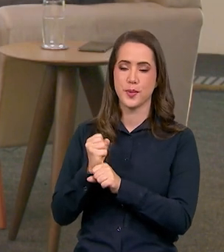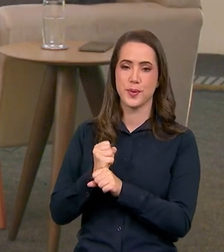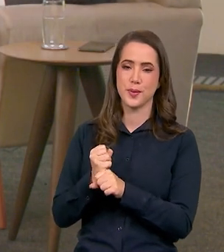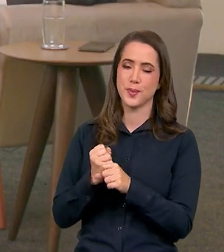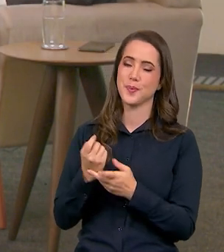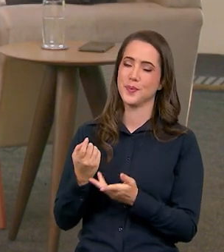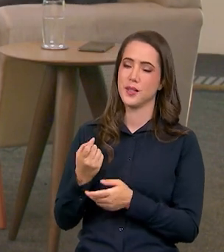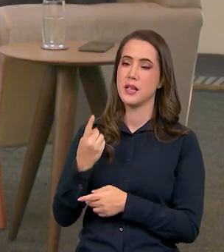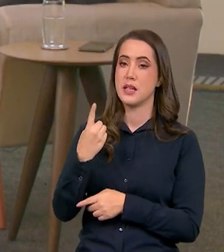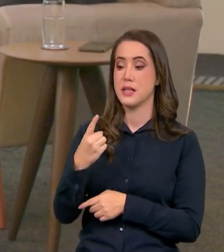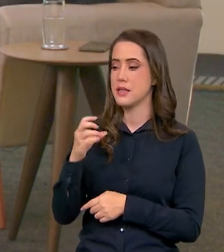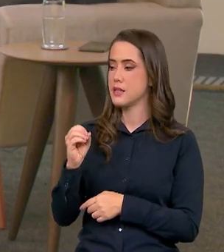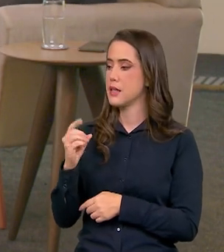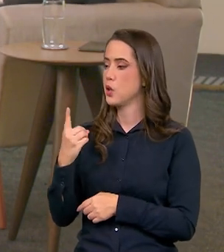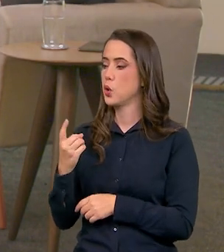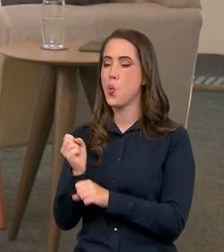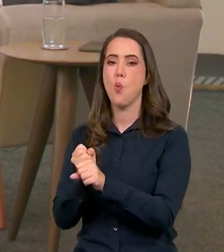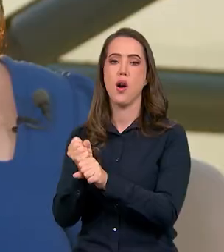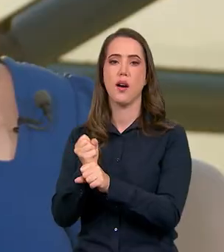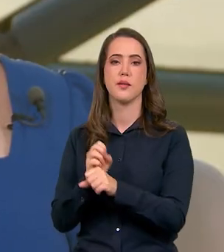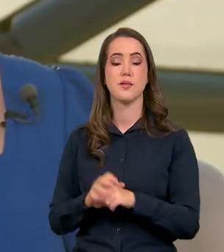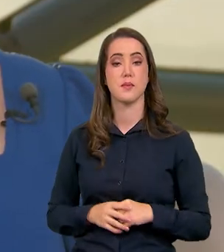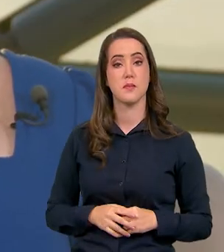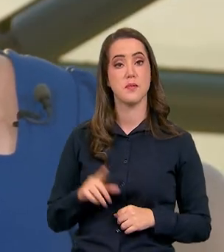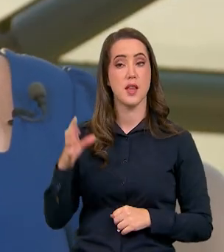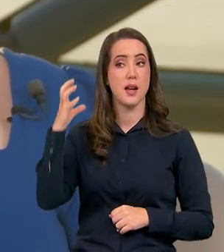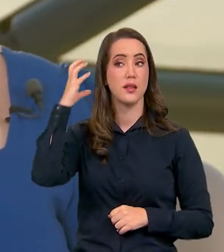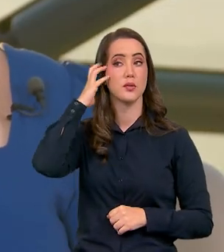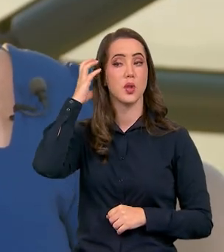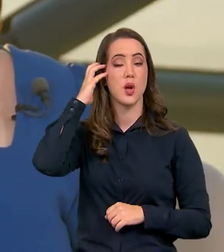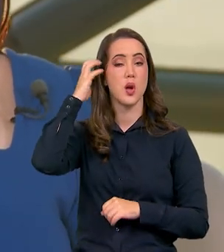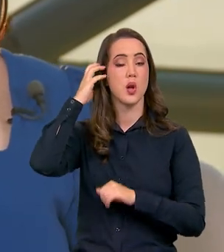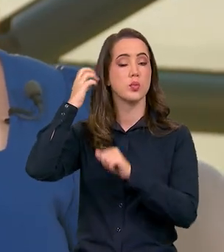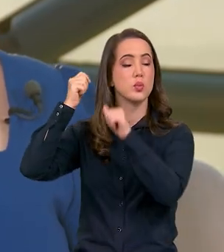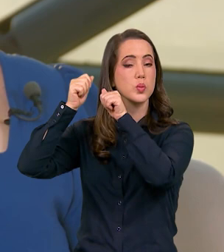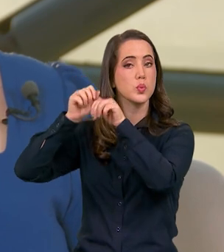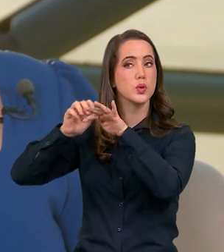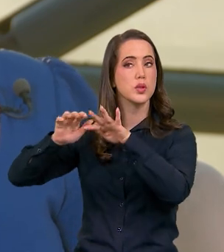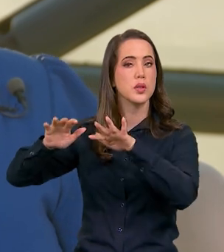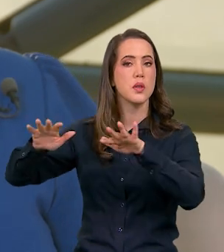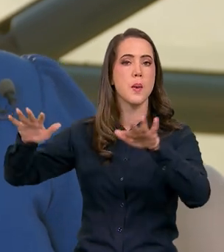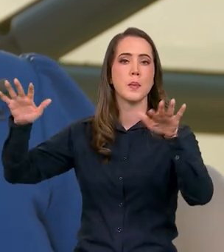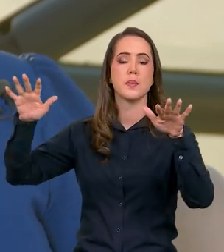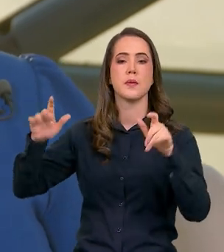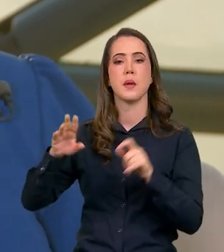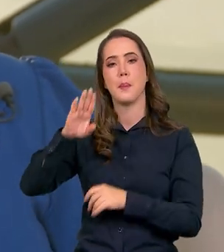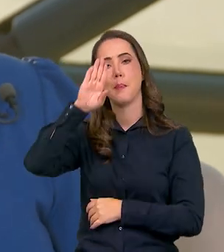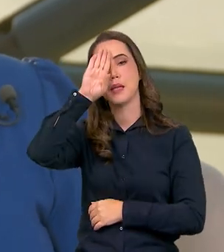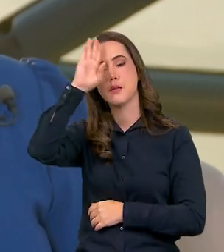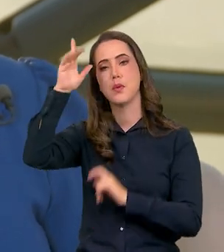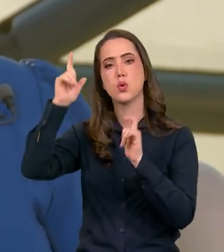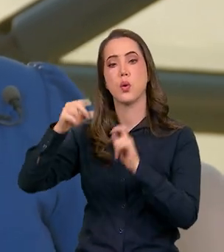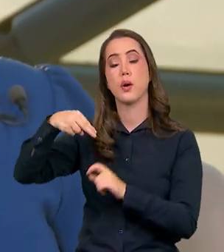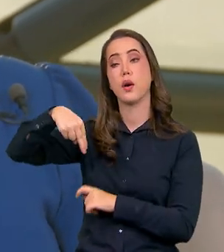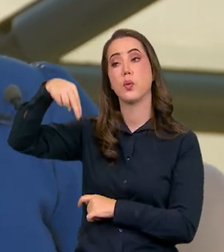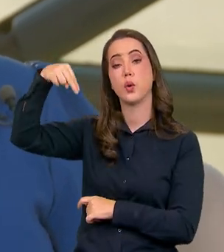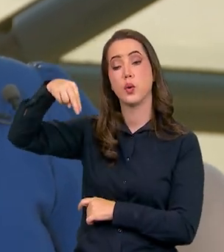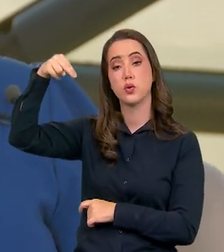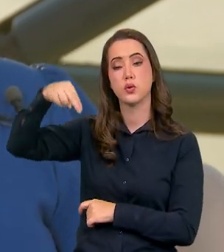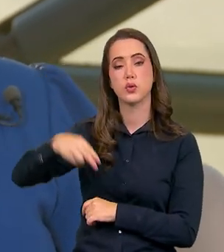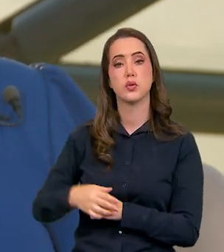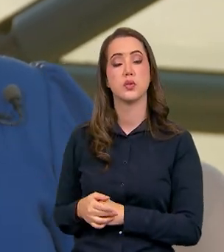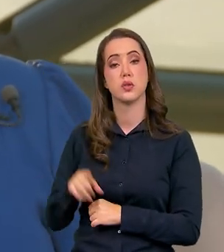aqui no Brasil e o rádio as ondas do rádio elas são que alcançam lá principalmente na região norte não é isso?